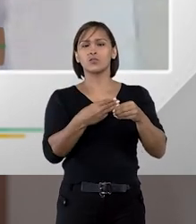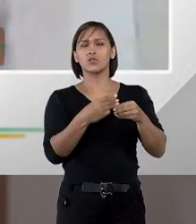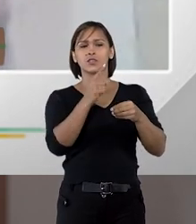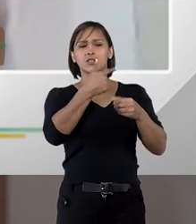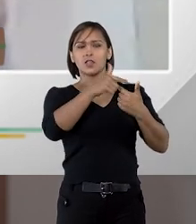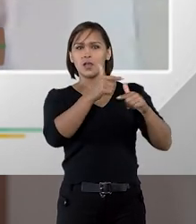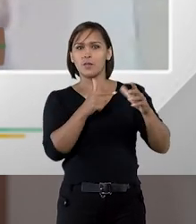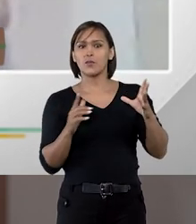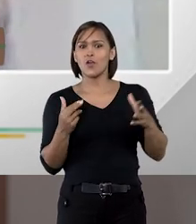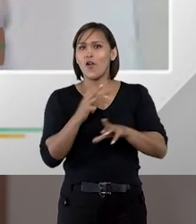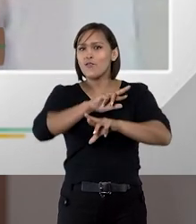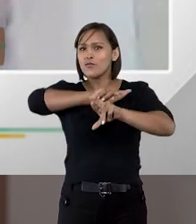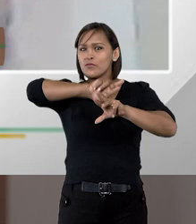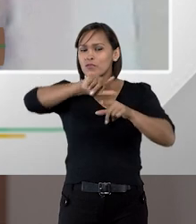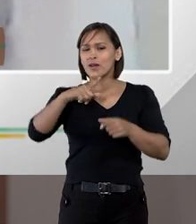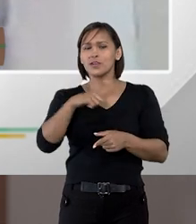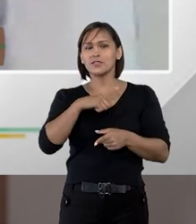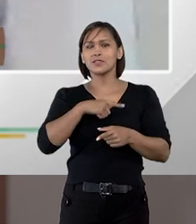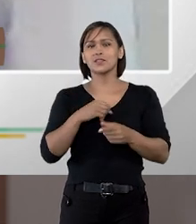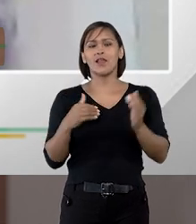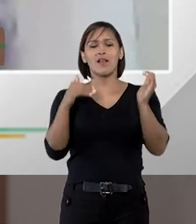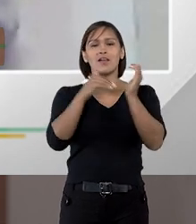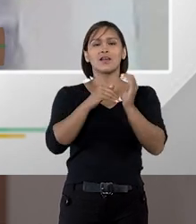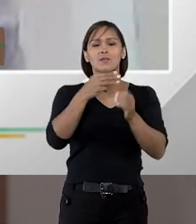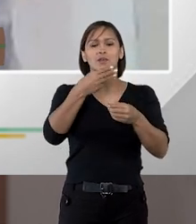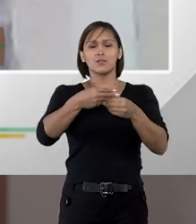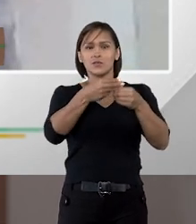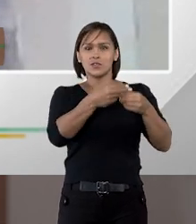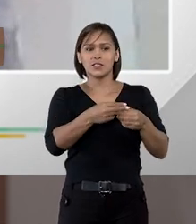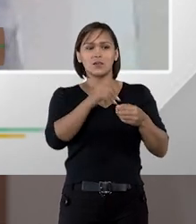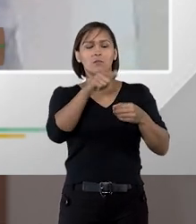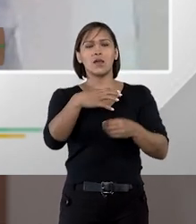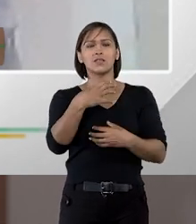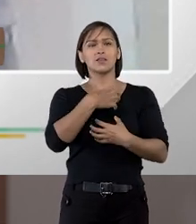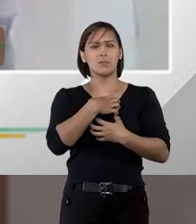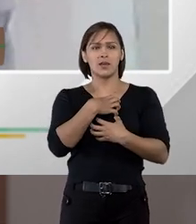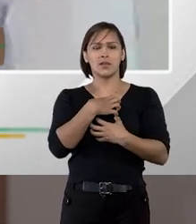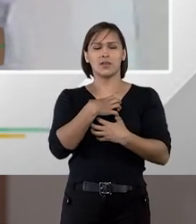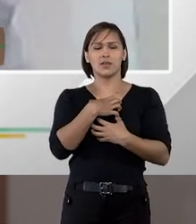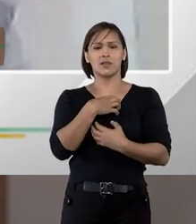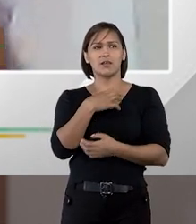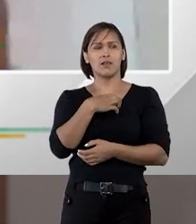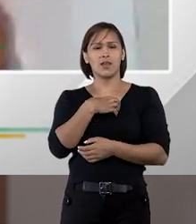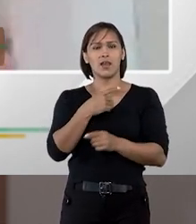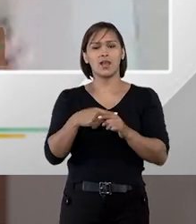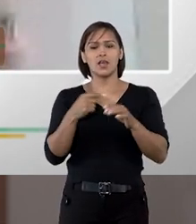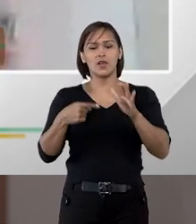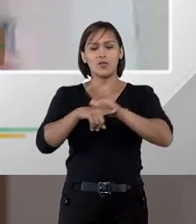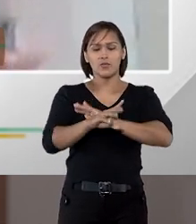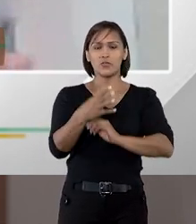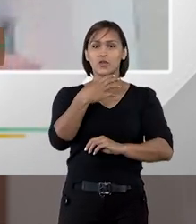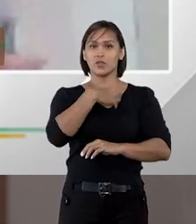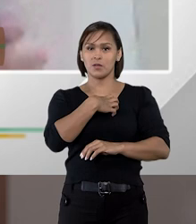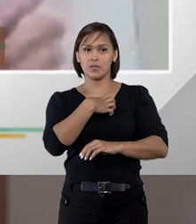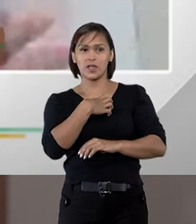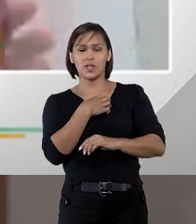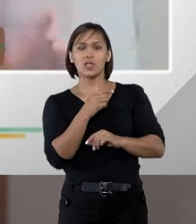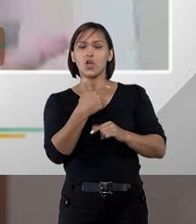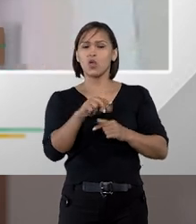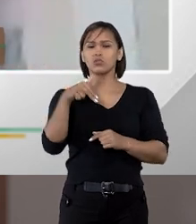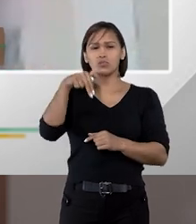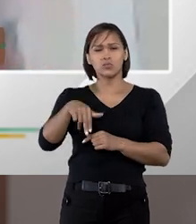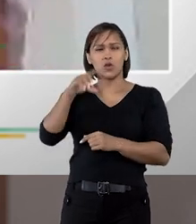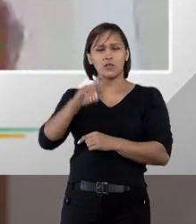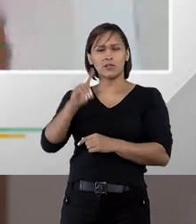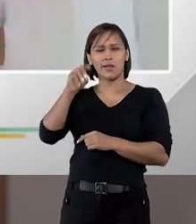municípios, e muitos deles, a gente vê câmaras municipais em pequenos municípios de Salvador, do interior da Bahia, desculpa, do